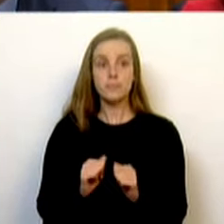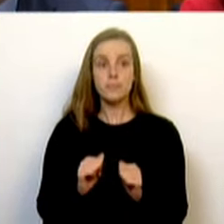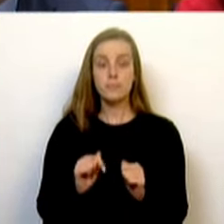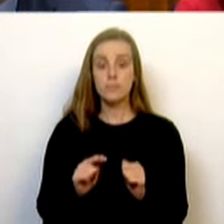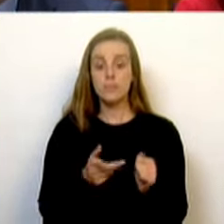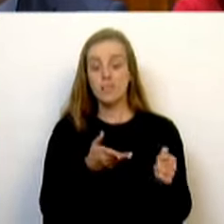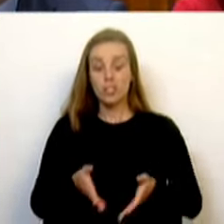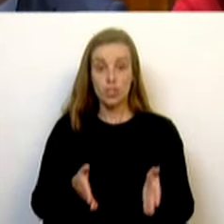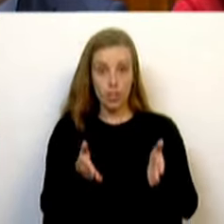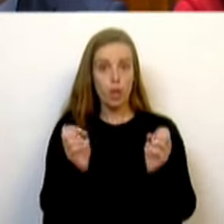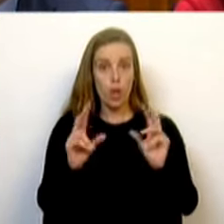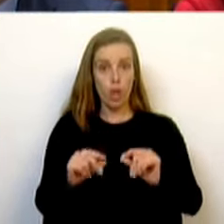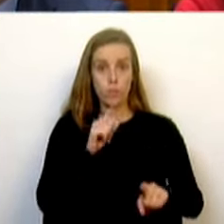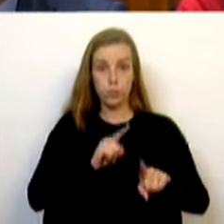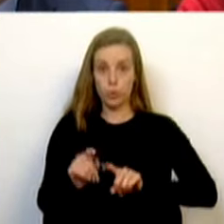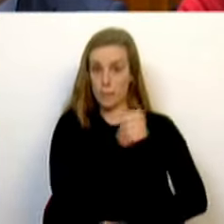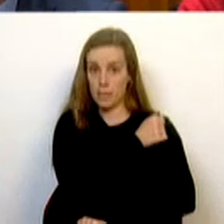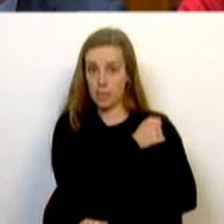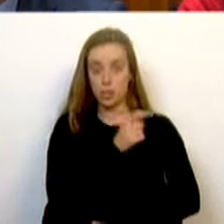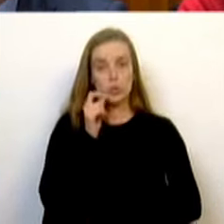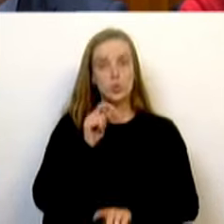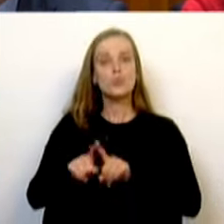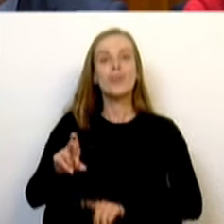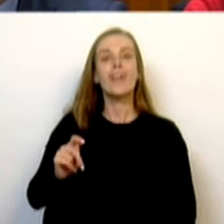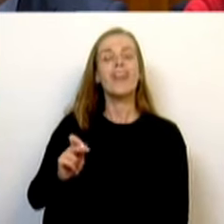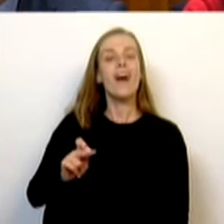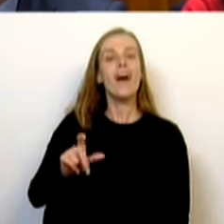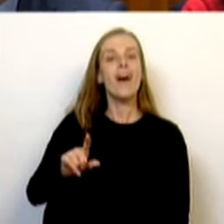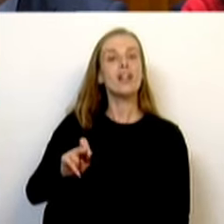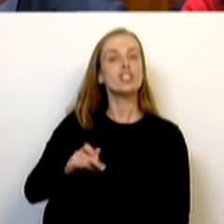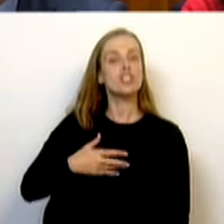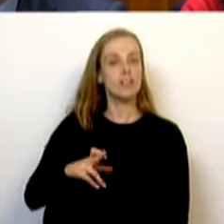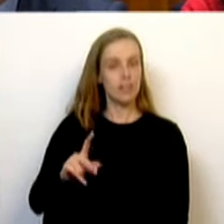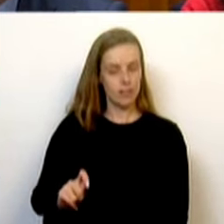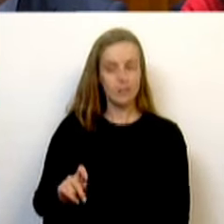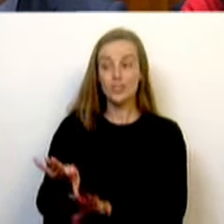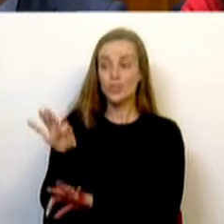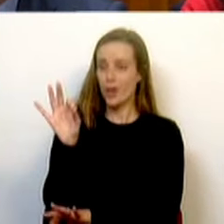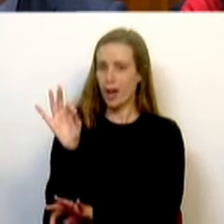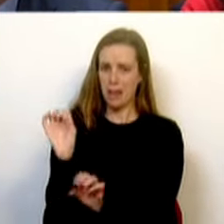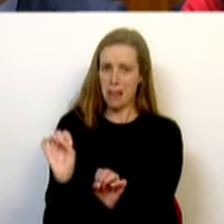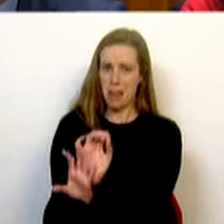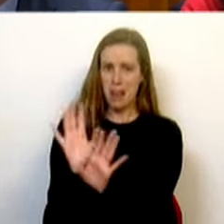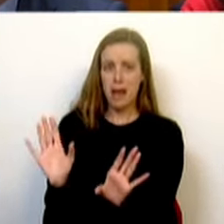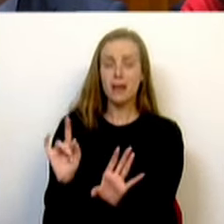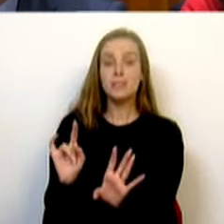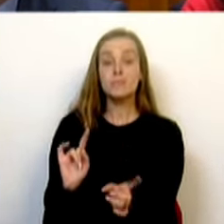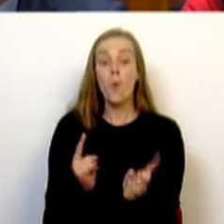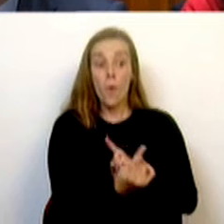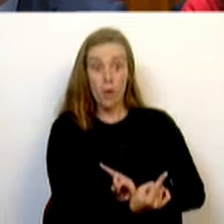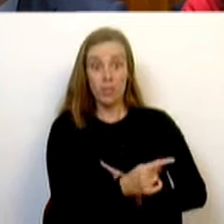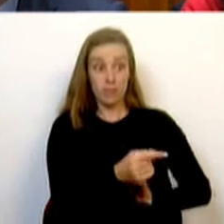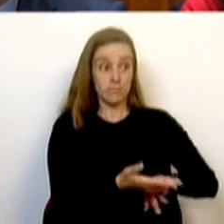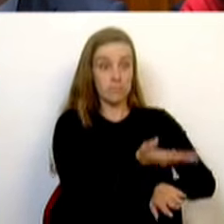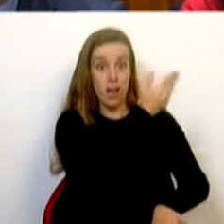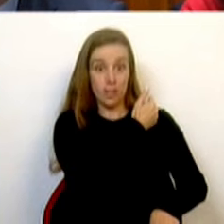a nova estratégia de políticas de habitação, Sr. Deputado Alexandre Poço, fez uma opção muito clara. A opção de que, ao contrário do que aconteceu nas